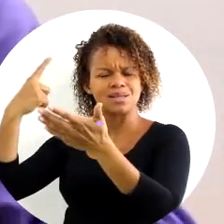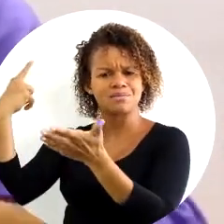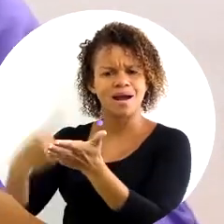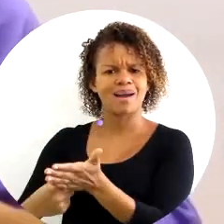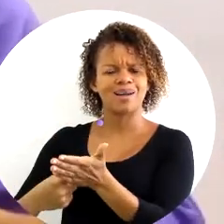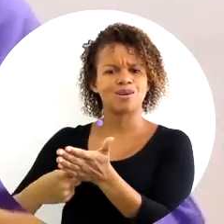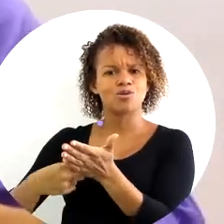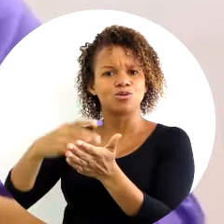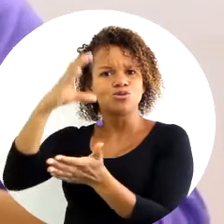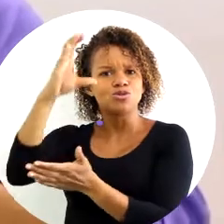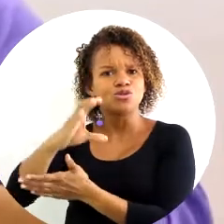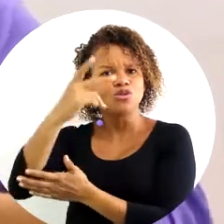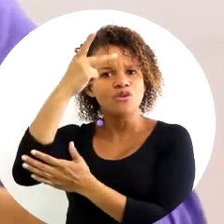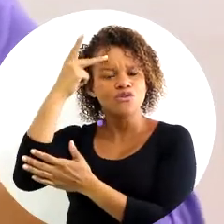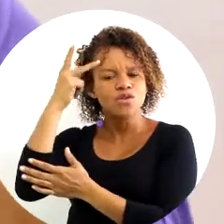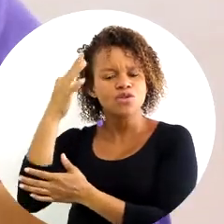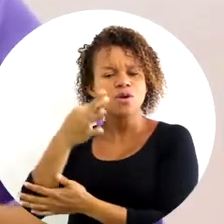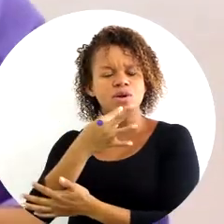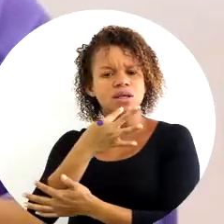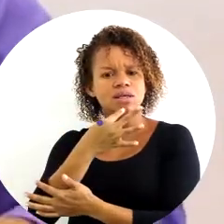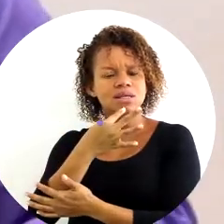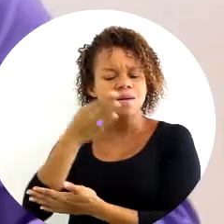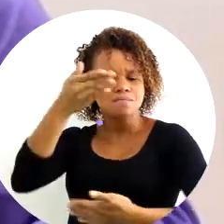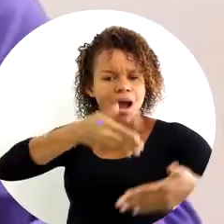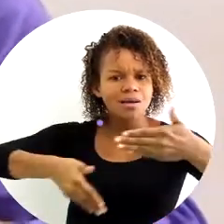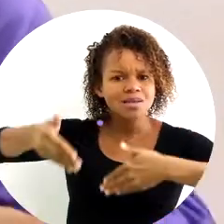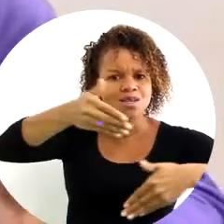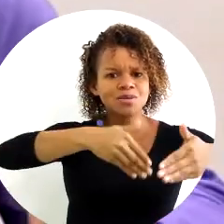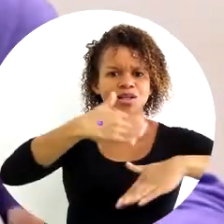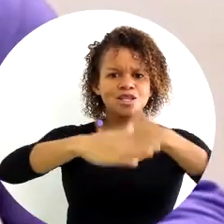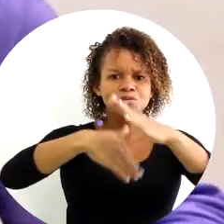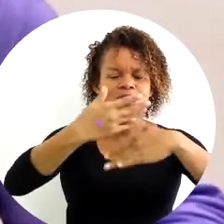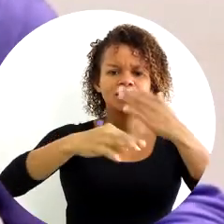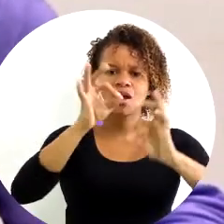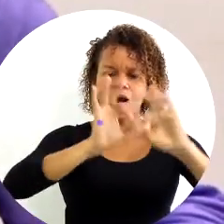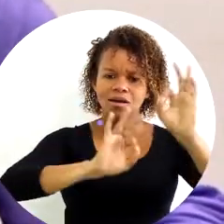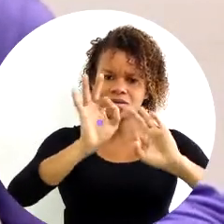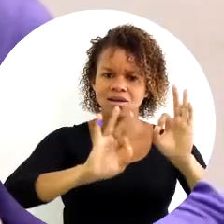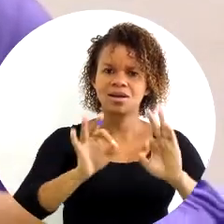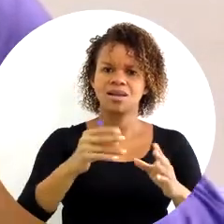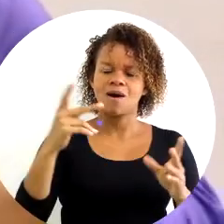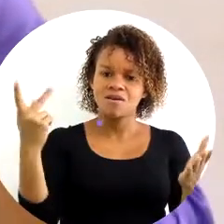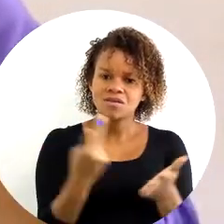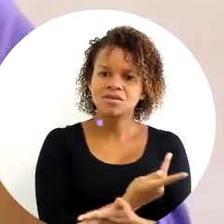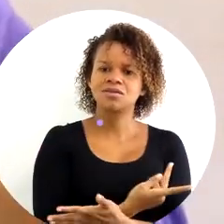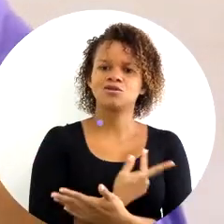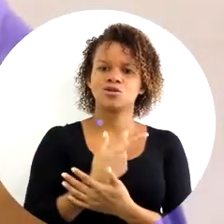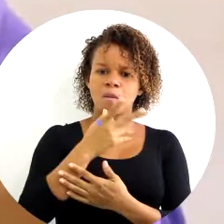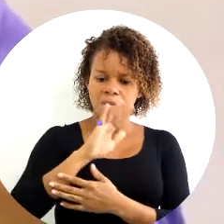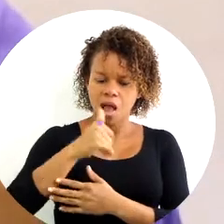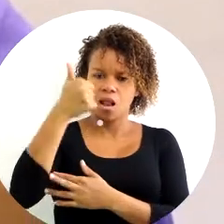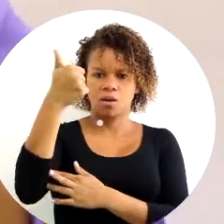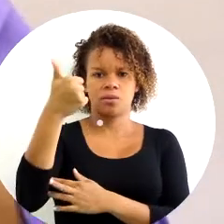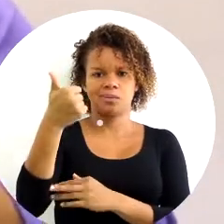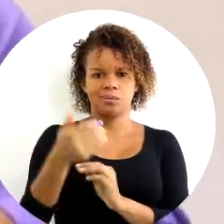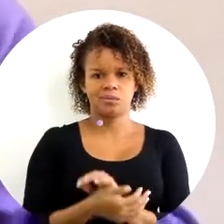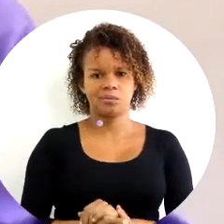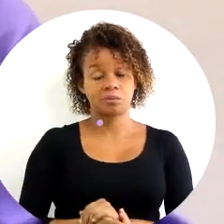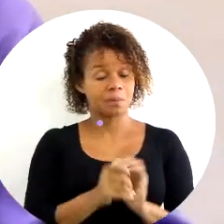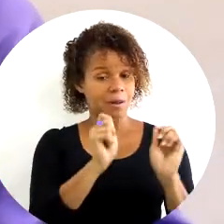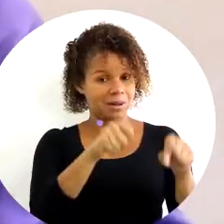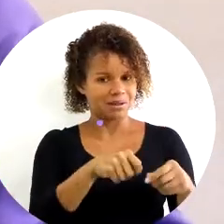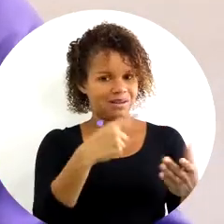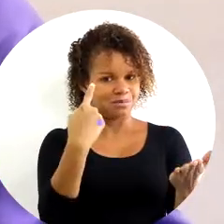marcada quando o indivíduo se reconhecer participante desse processo de elaboração e executar o seu melhor. E